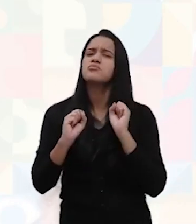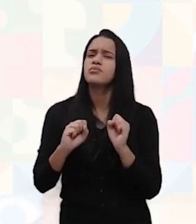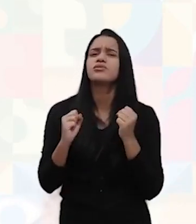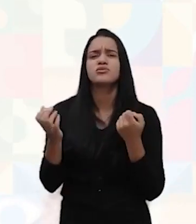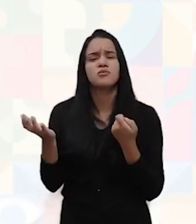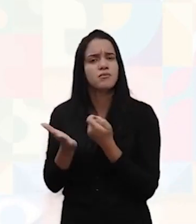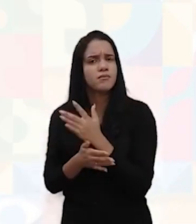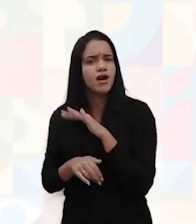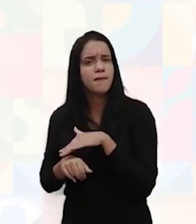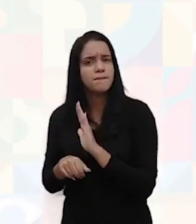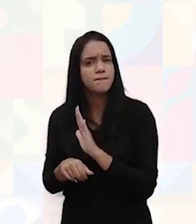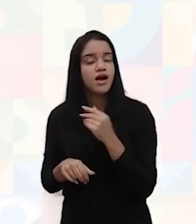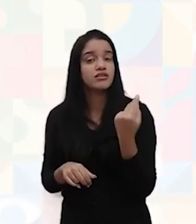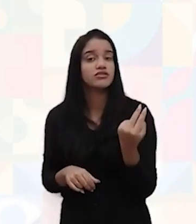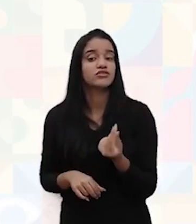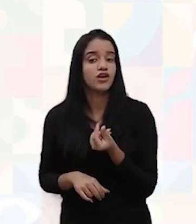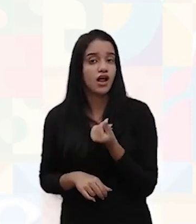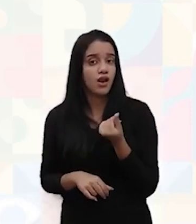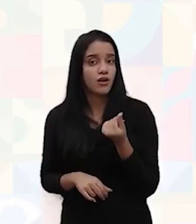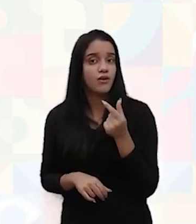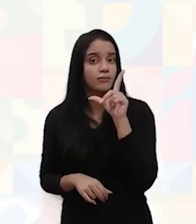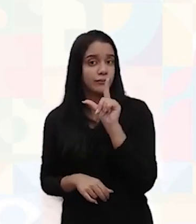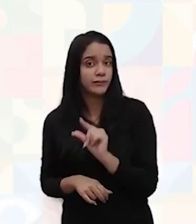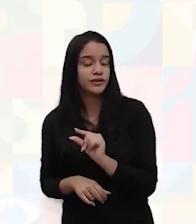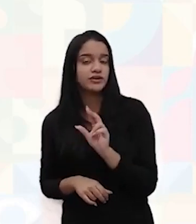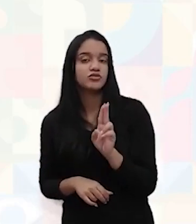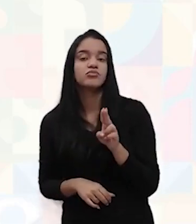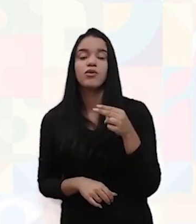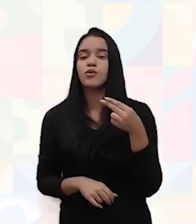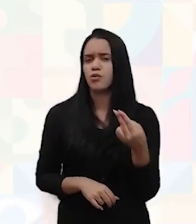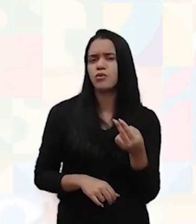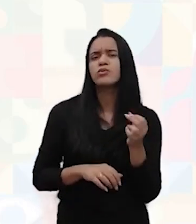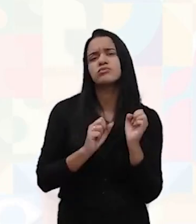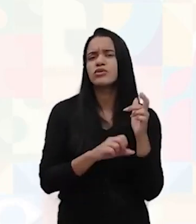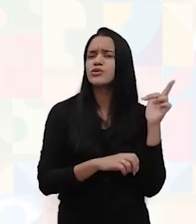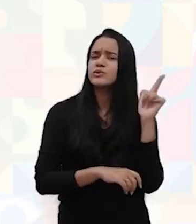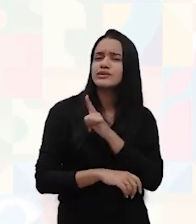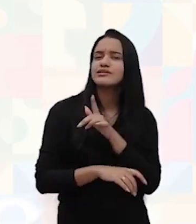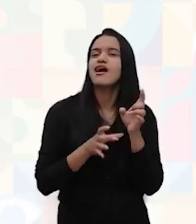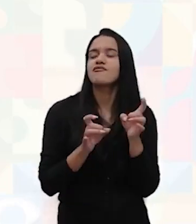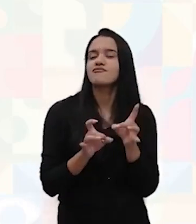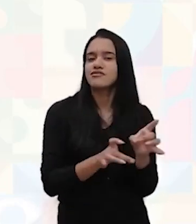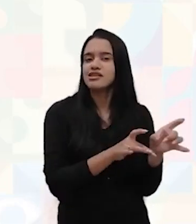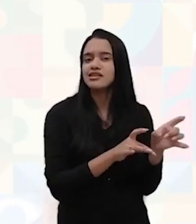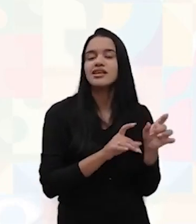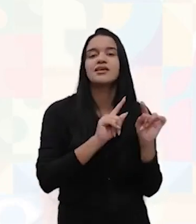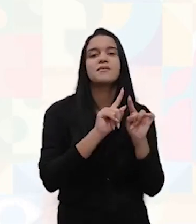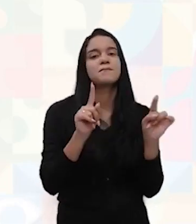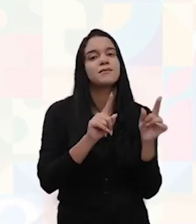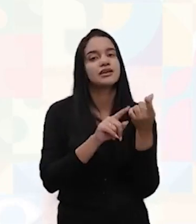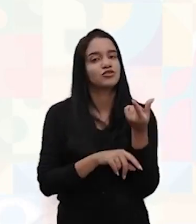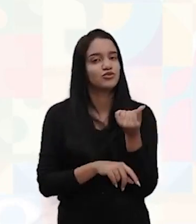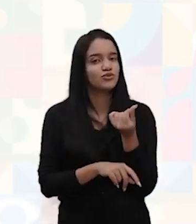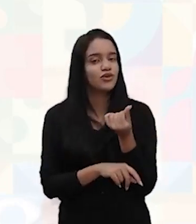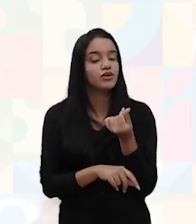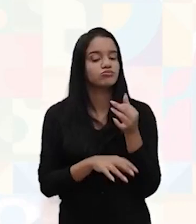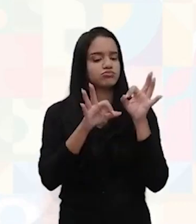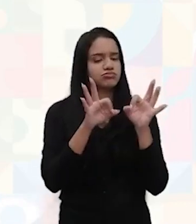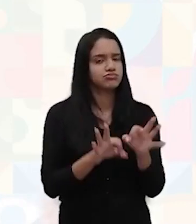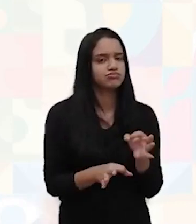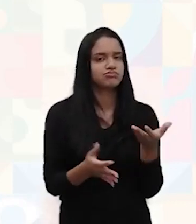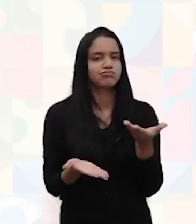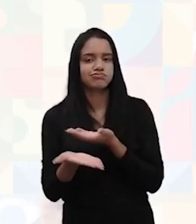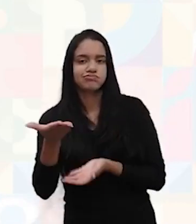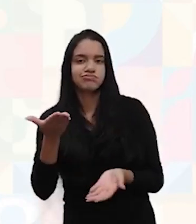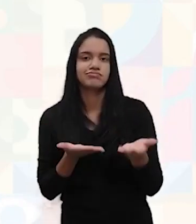mais, por um valor menor, e quem está do outro lado também consiga vender a mais, mas por um preço justo e que consiga ambos